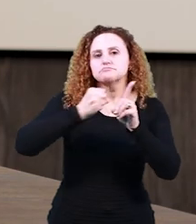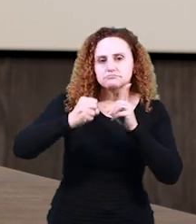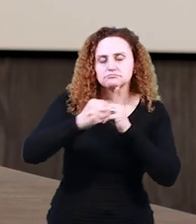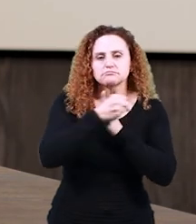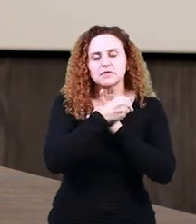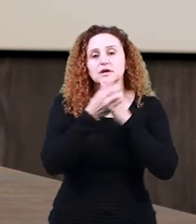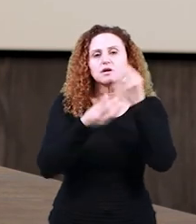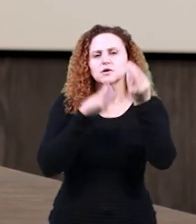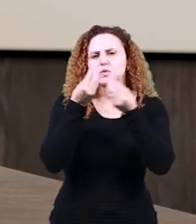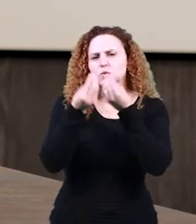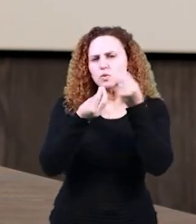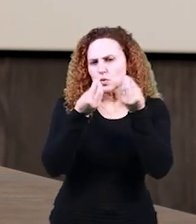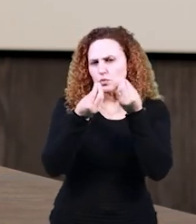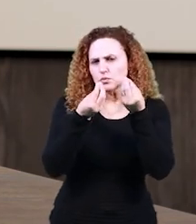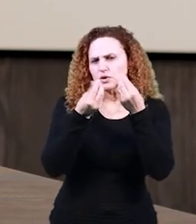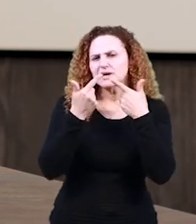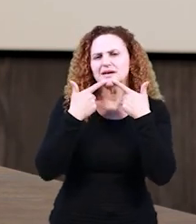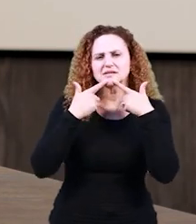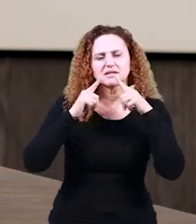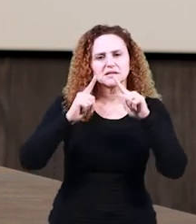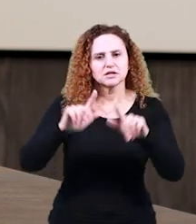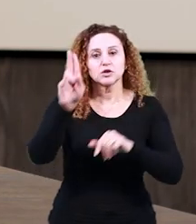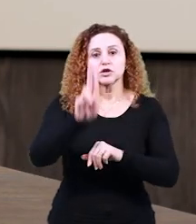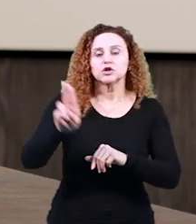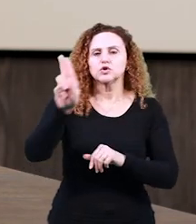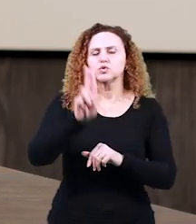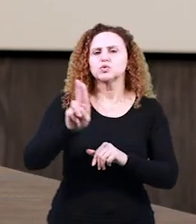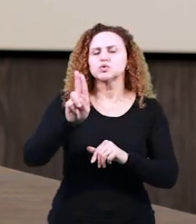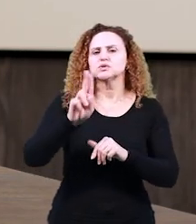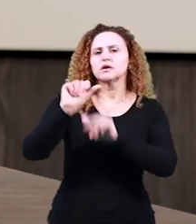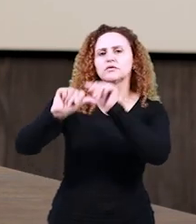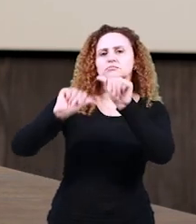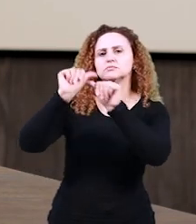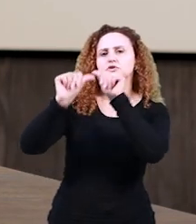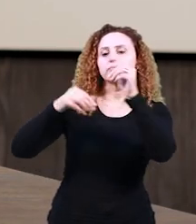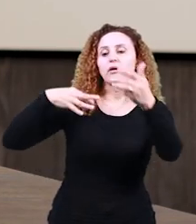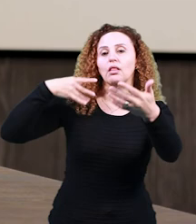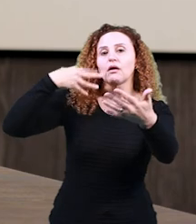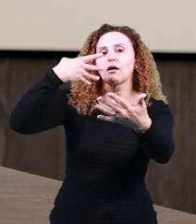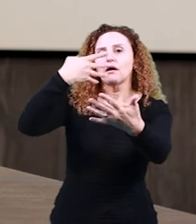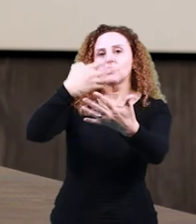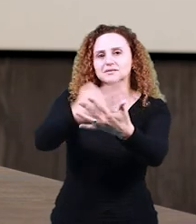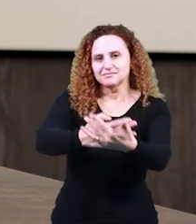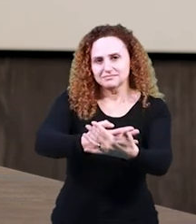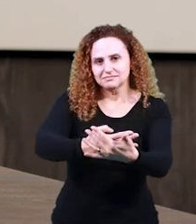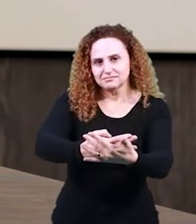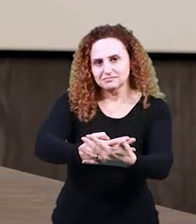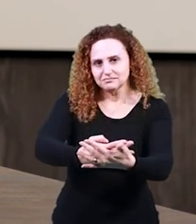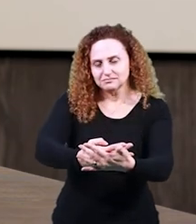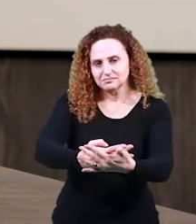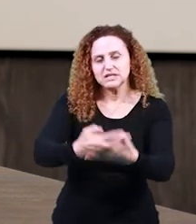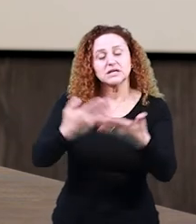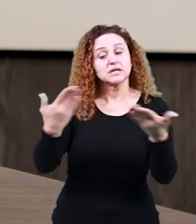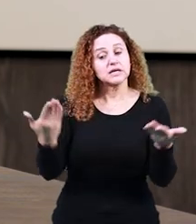em uso, ela vai se transformando, ela vai modificando para chegar no que estamos